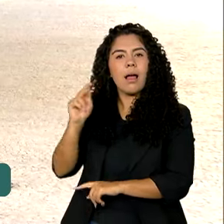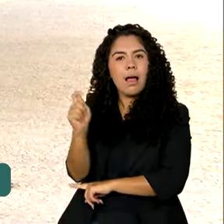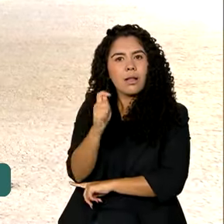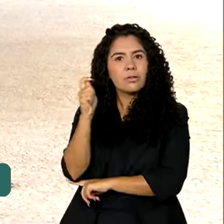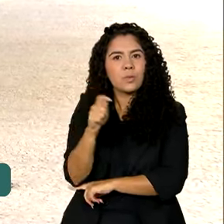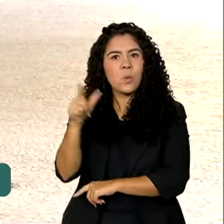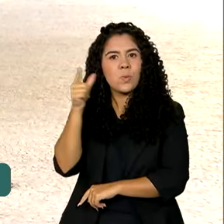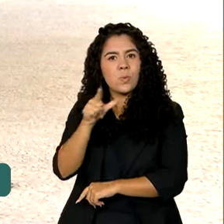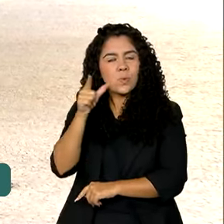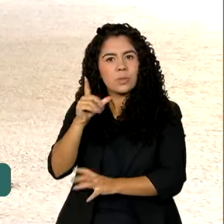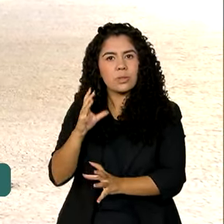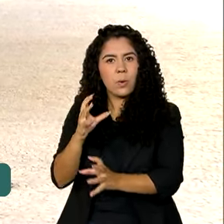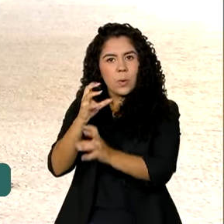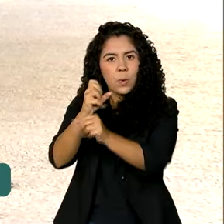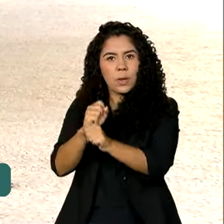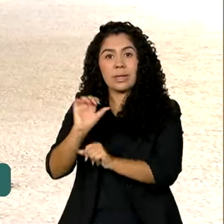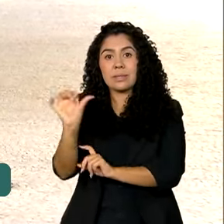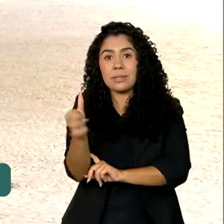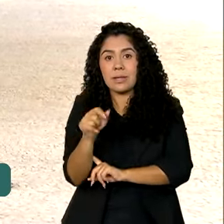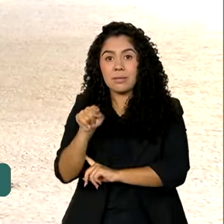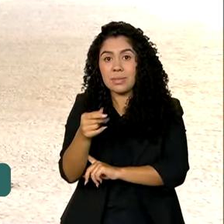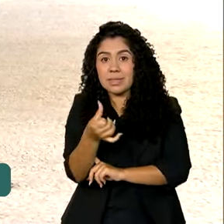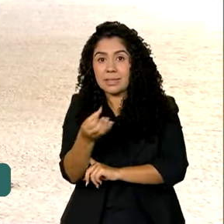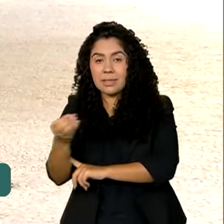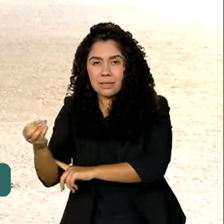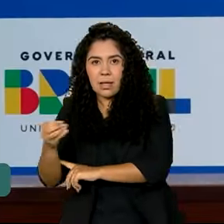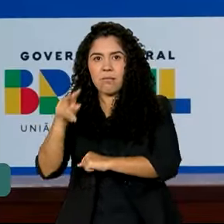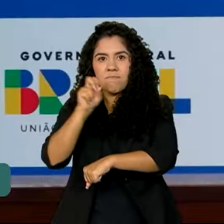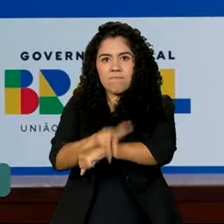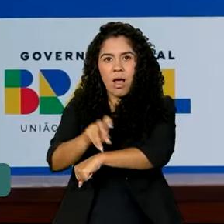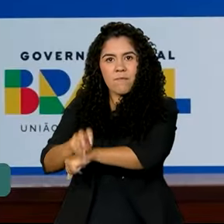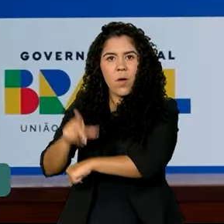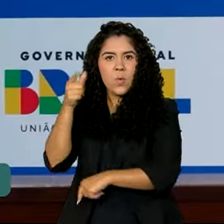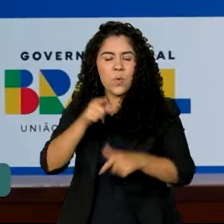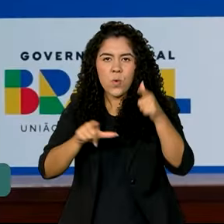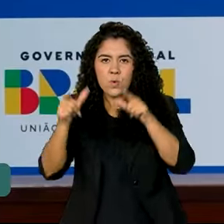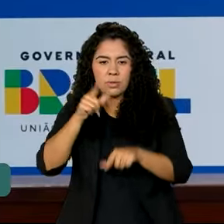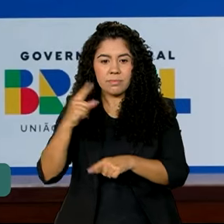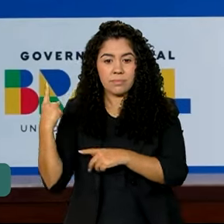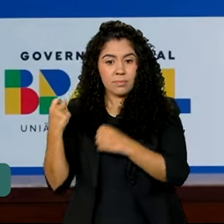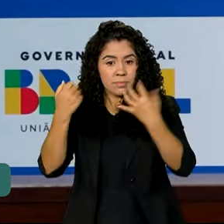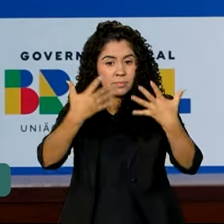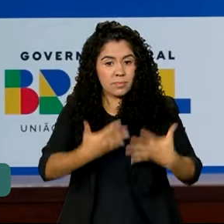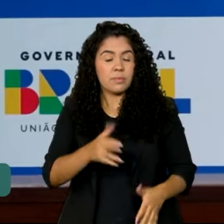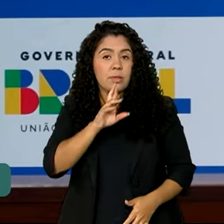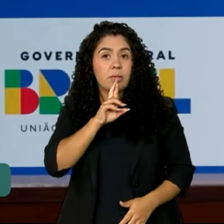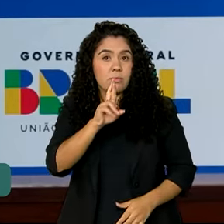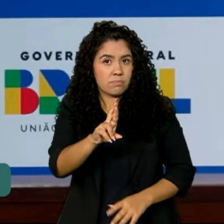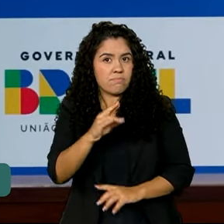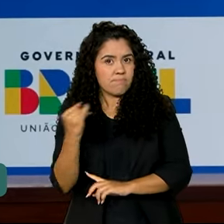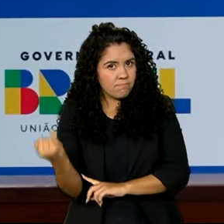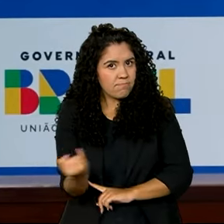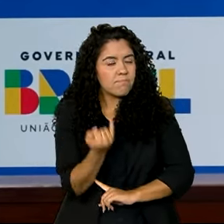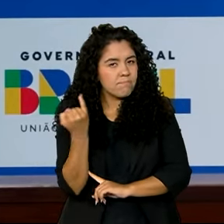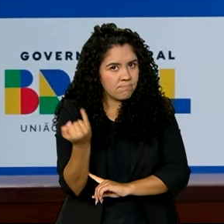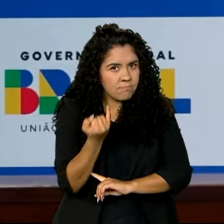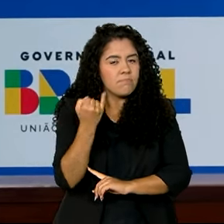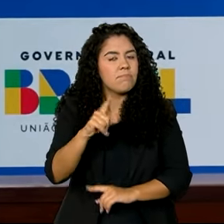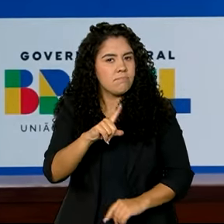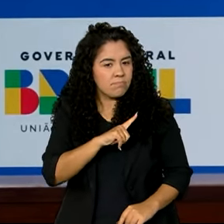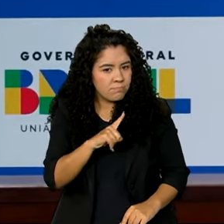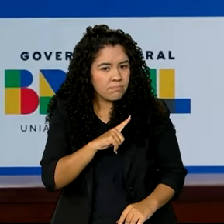6.600 vagas abertas no Estado. Um resultado importante como resultado